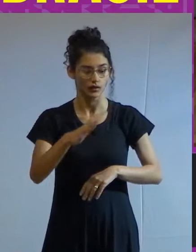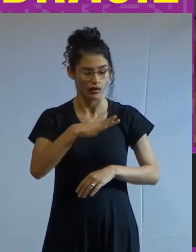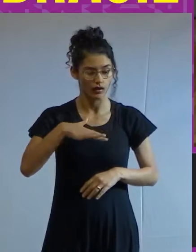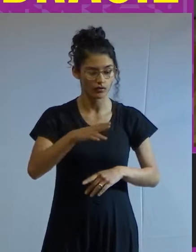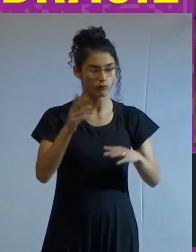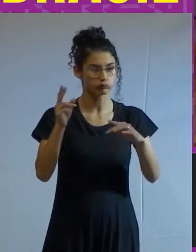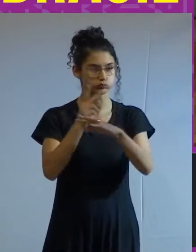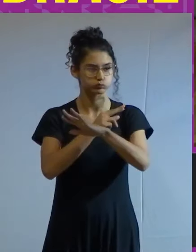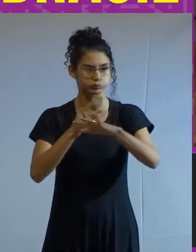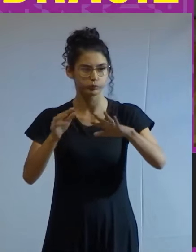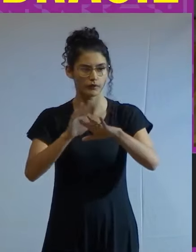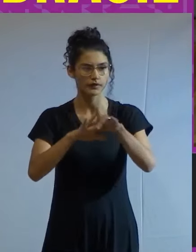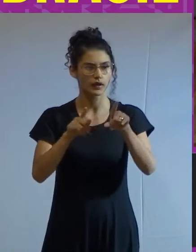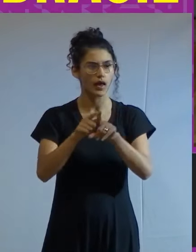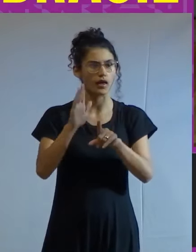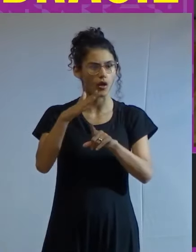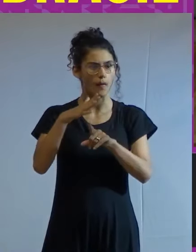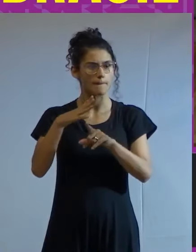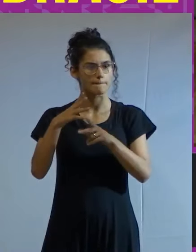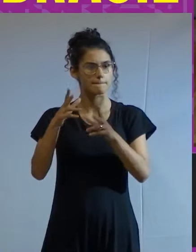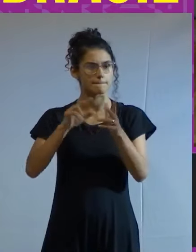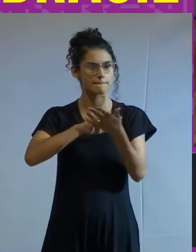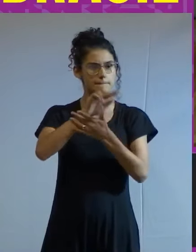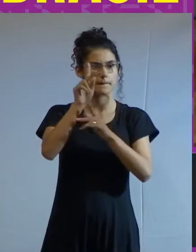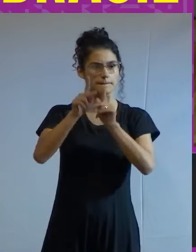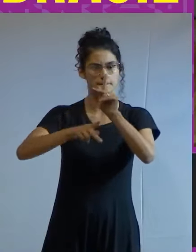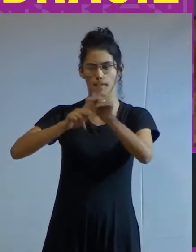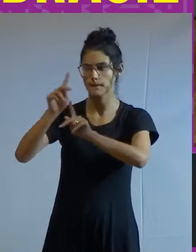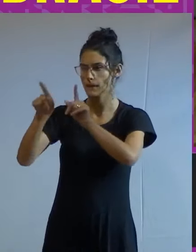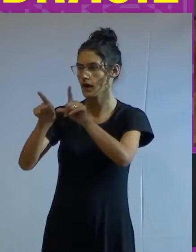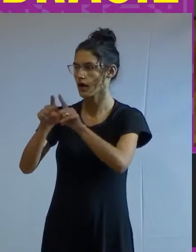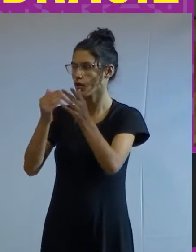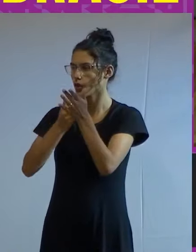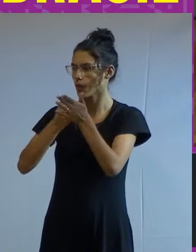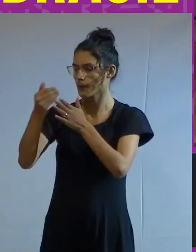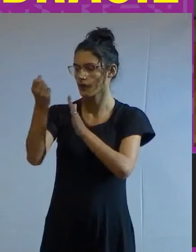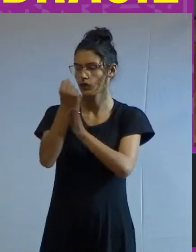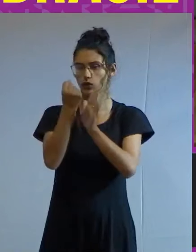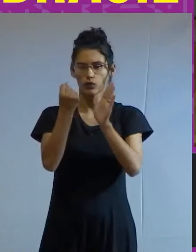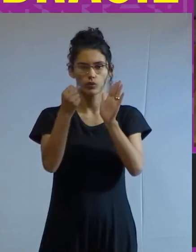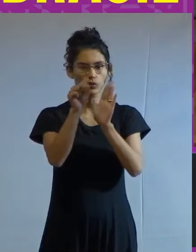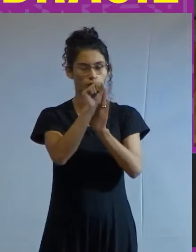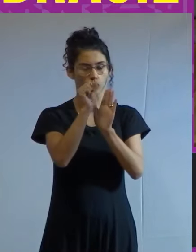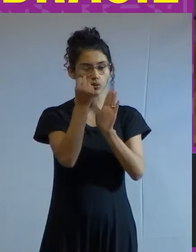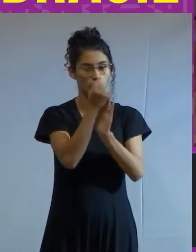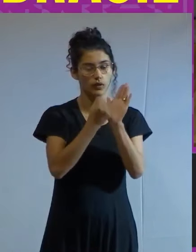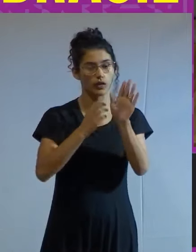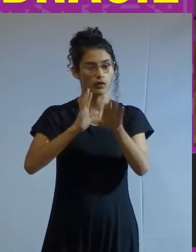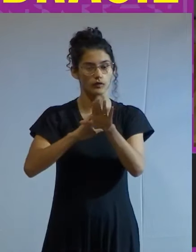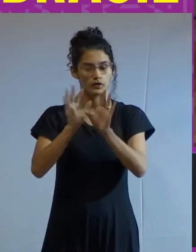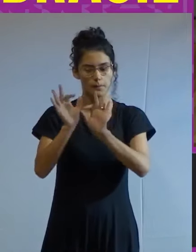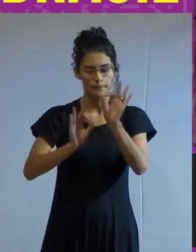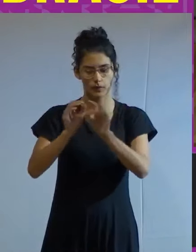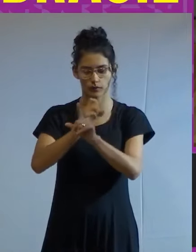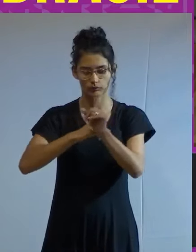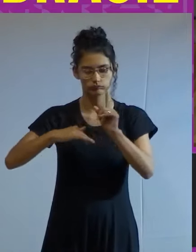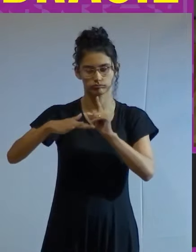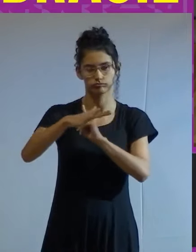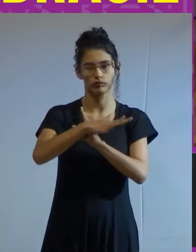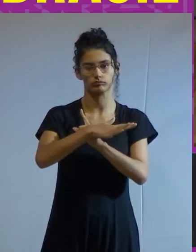urbanas, pesava já um excedente de população que, desde o começo do século, constituía um problema social.